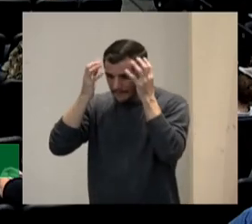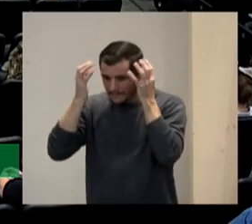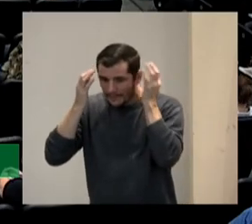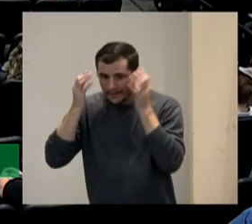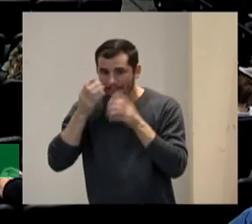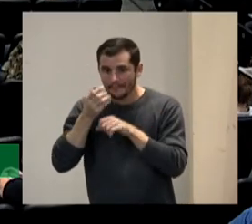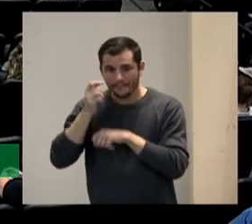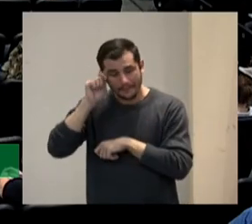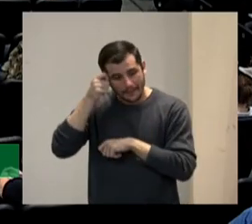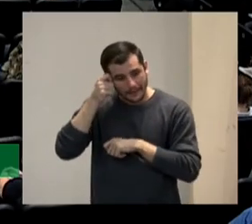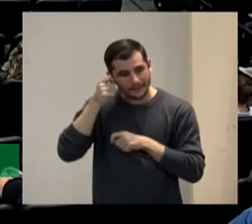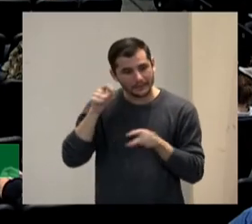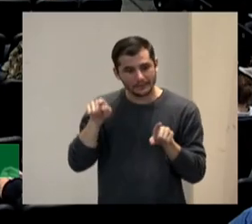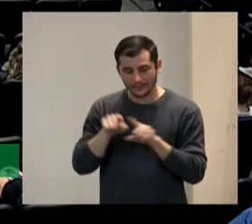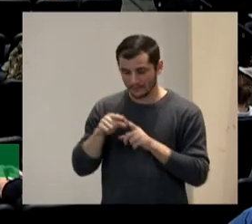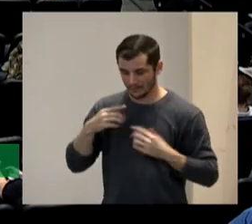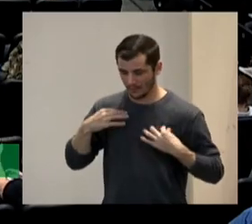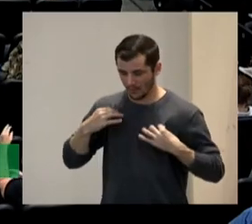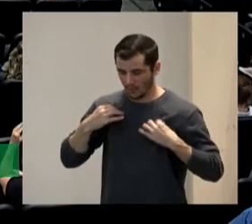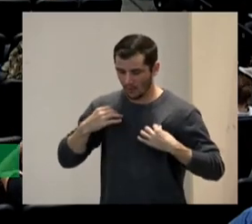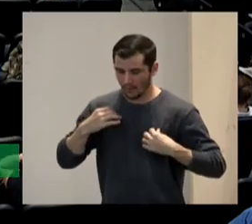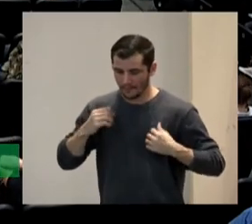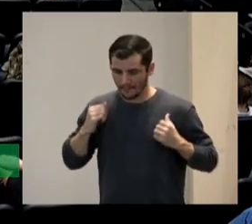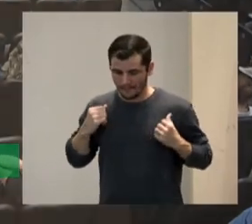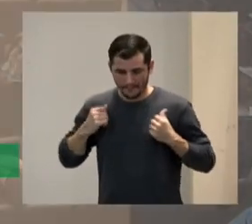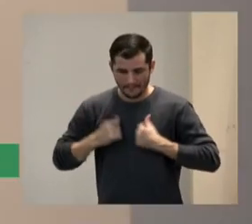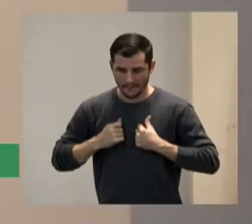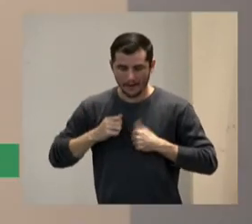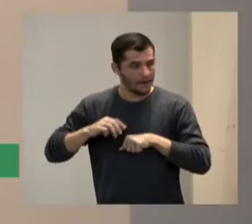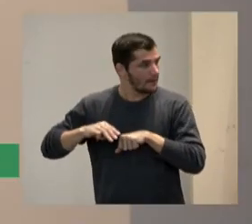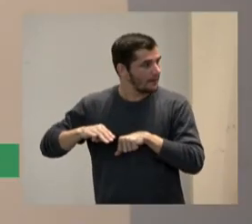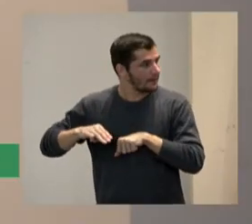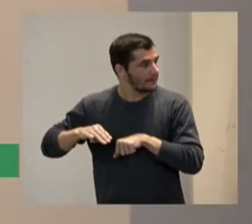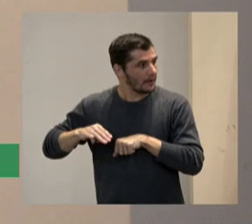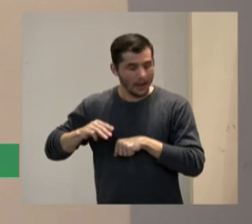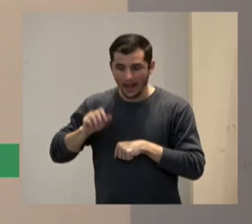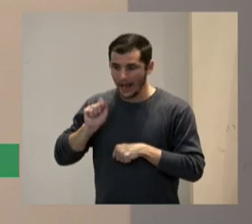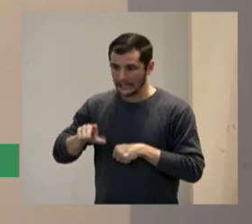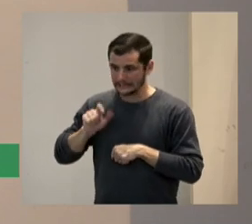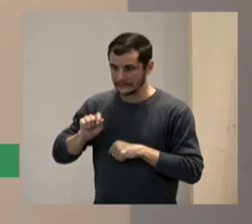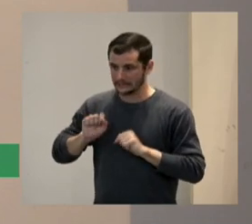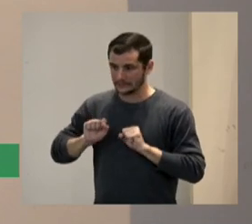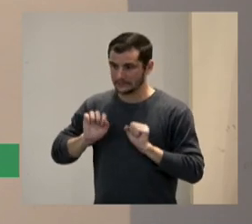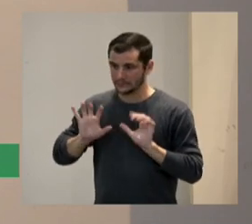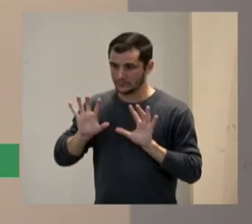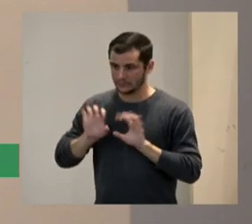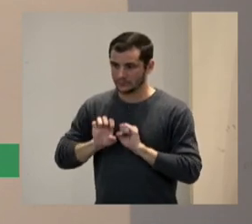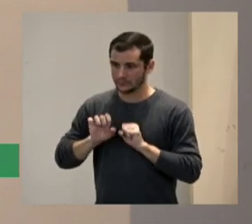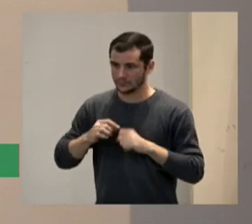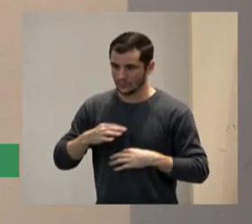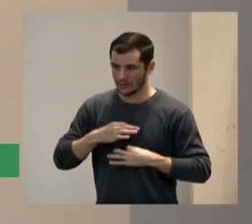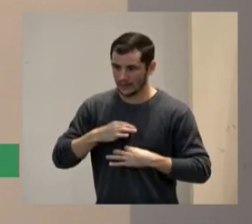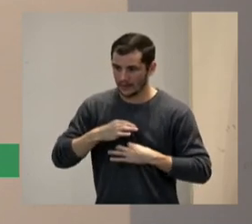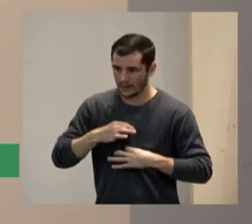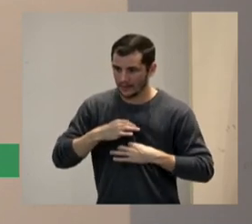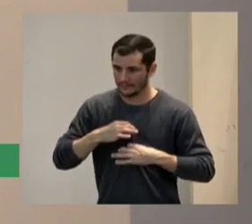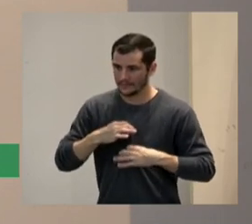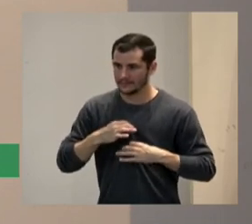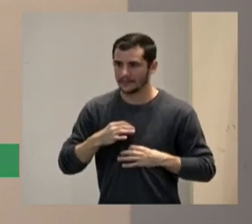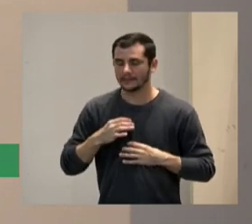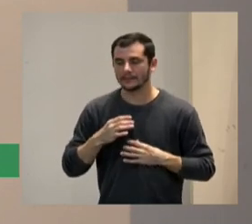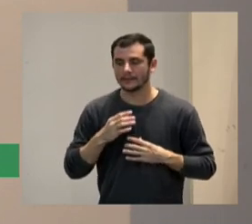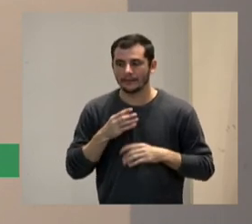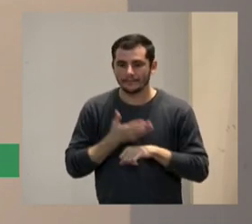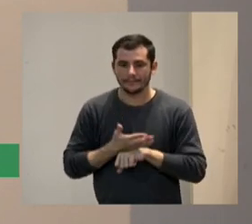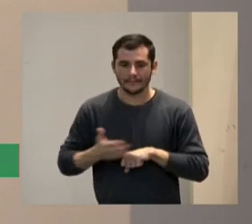estou vestindo um paletó azul uma camisa branca e uma calça beige